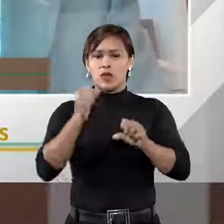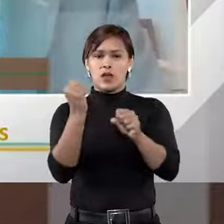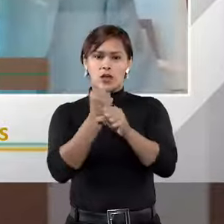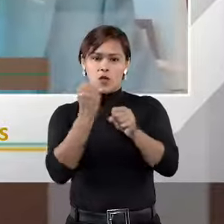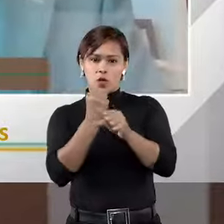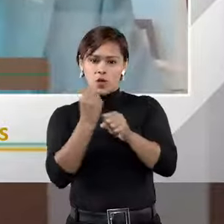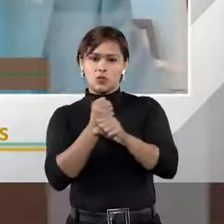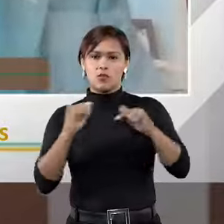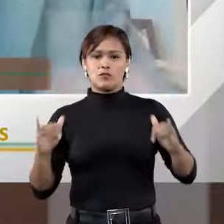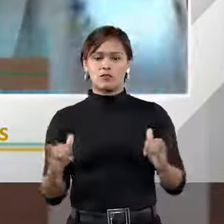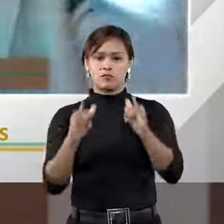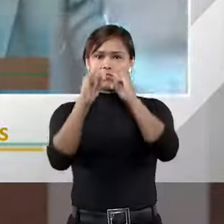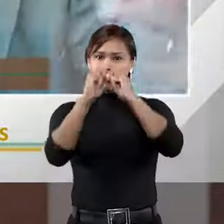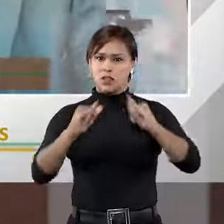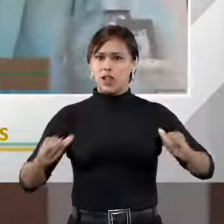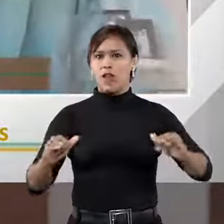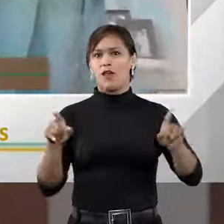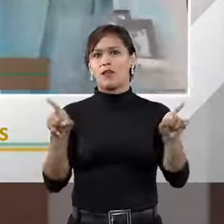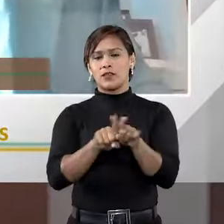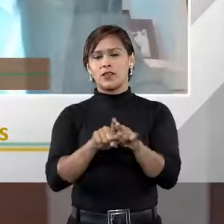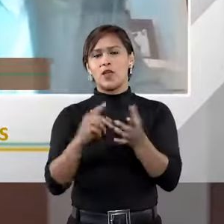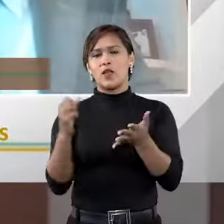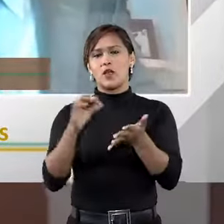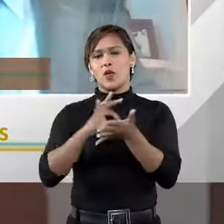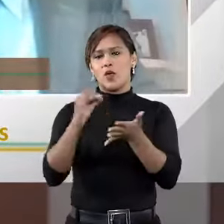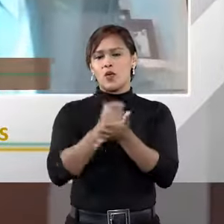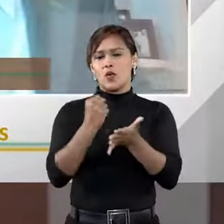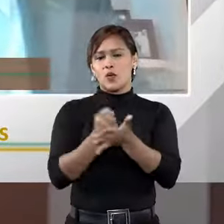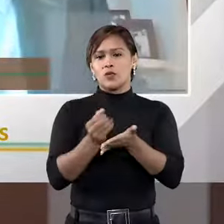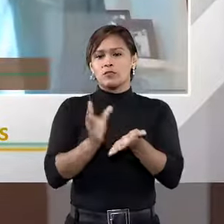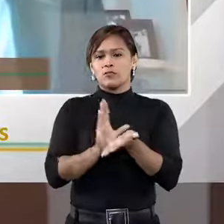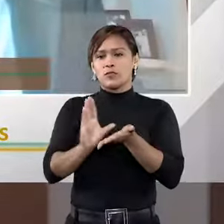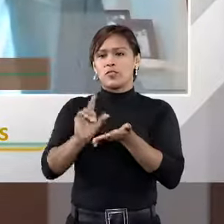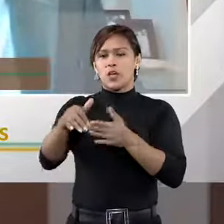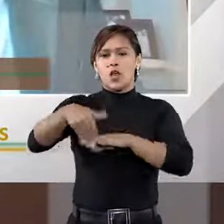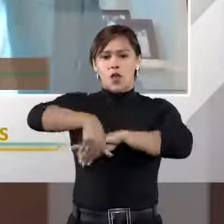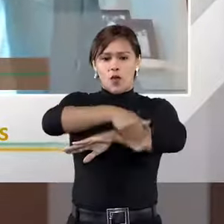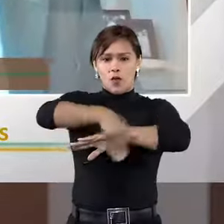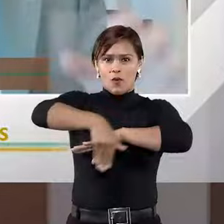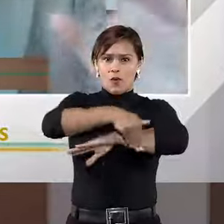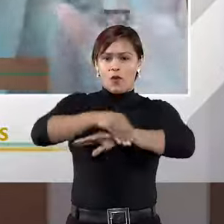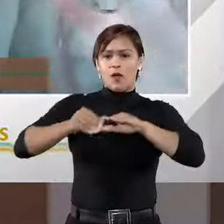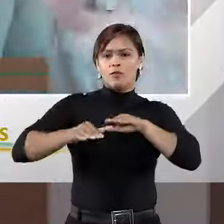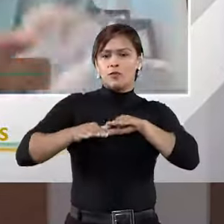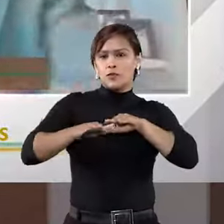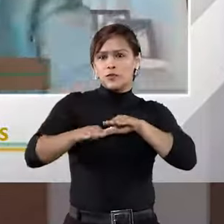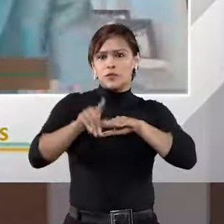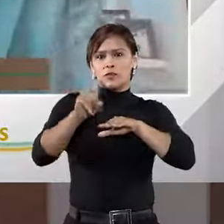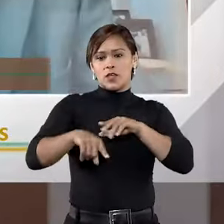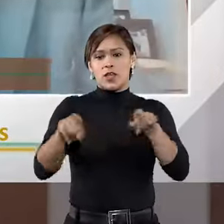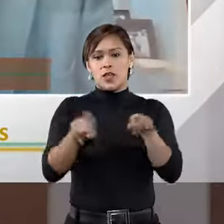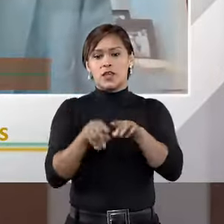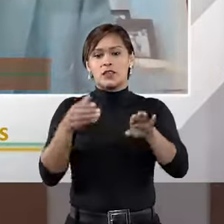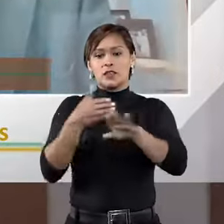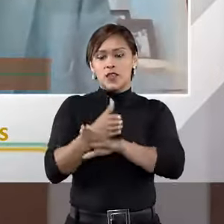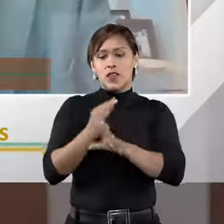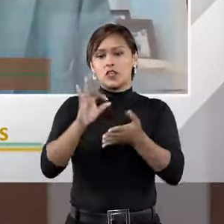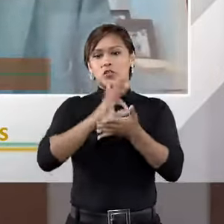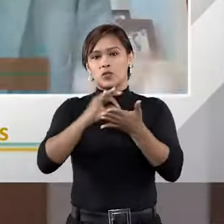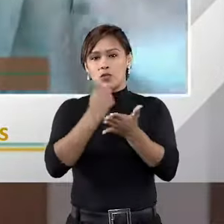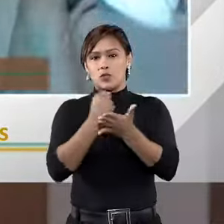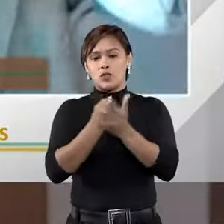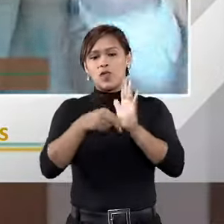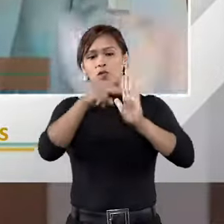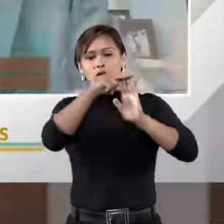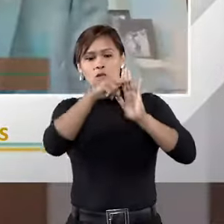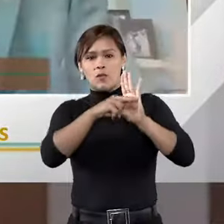construção de uma usina hidrelétrica, um contrato de concessão de uma rodovia. E ali, dentro daquele contrato, já se coloca uma